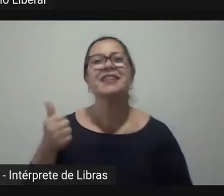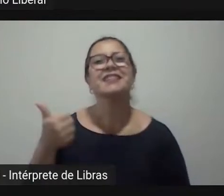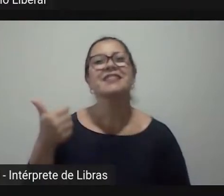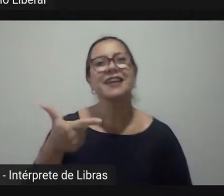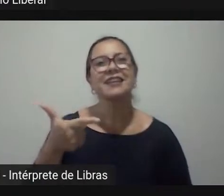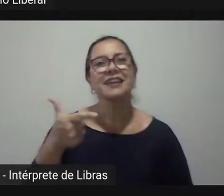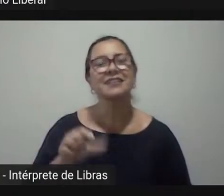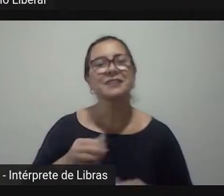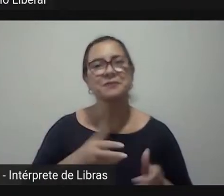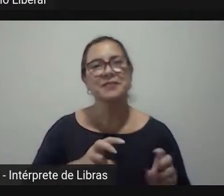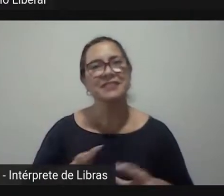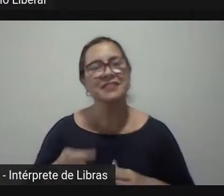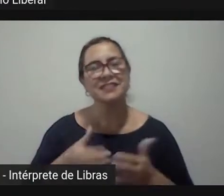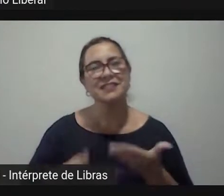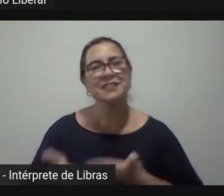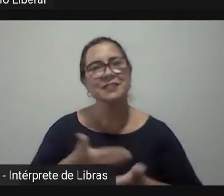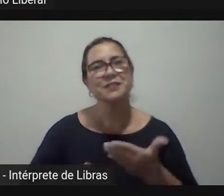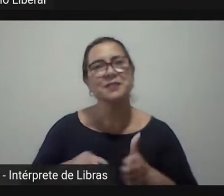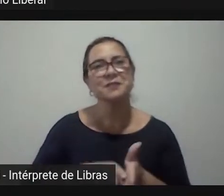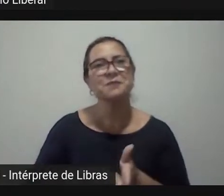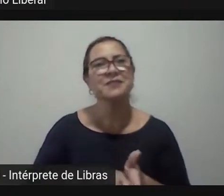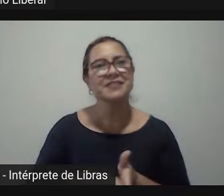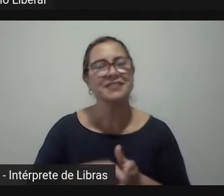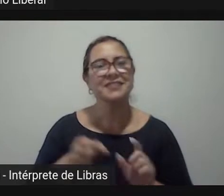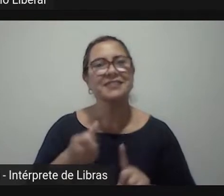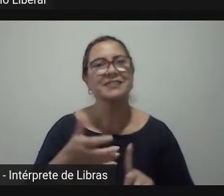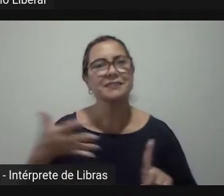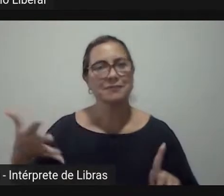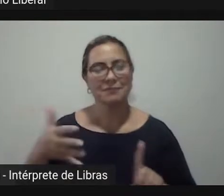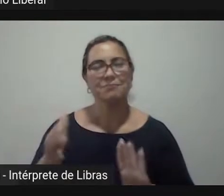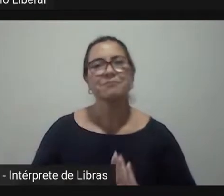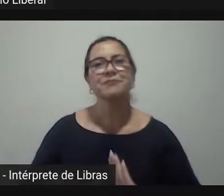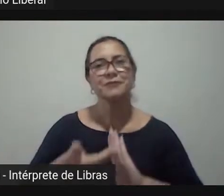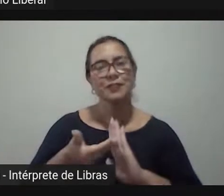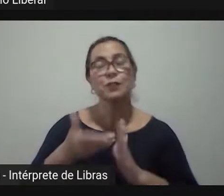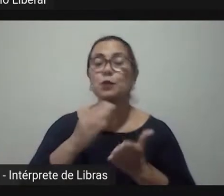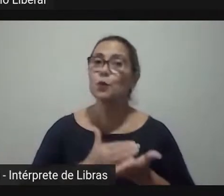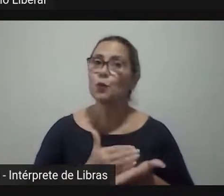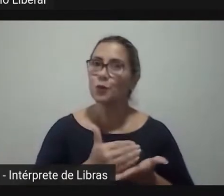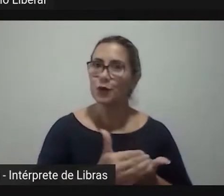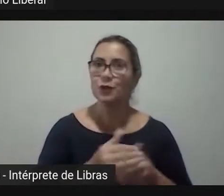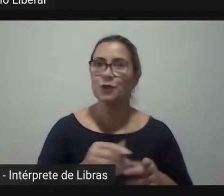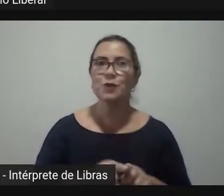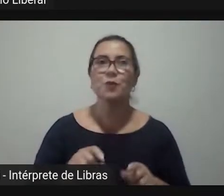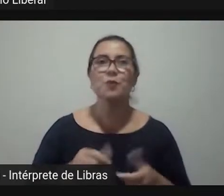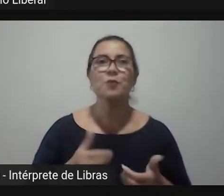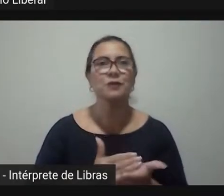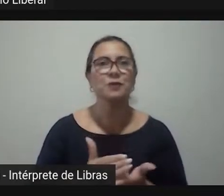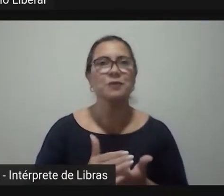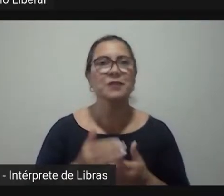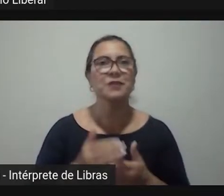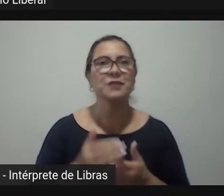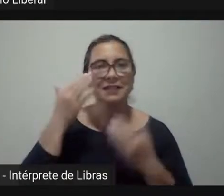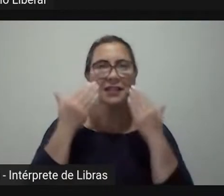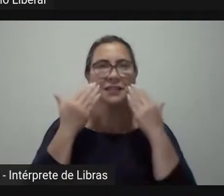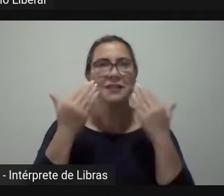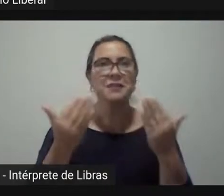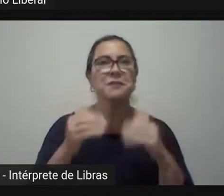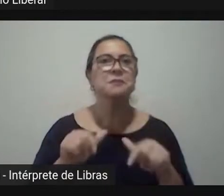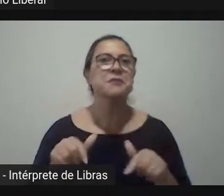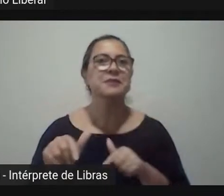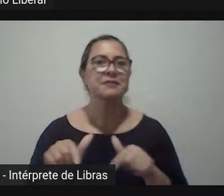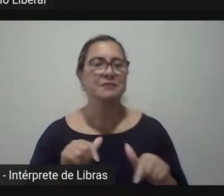Extensão da Câmara dos Deputados. Nós estamos dando início à mesa de apresentação de trabalhos número 3,